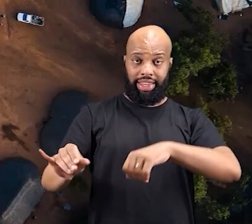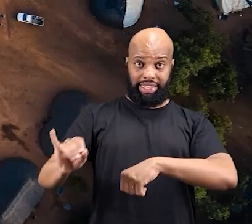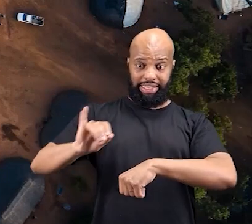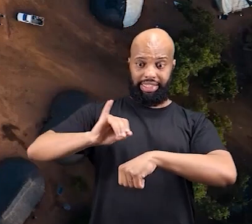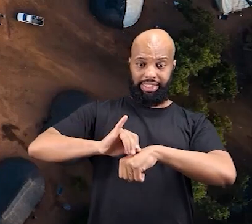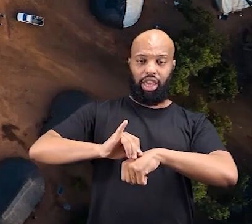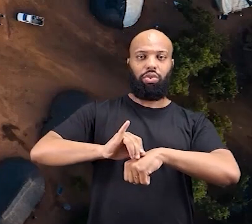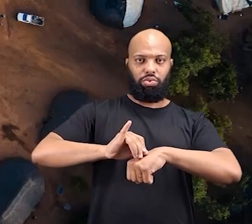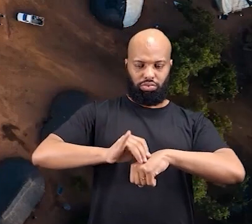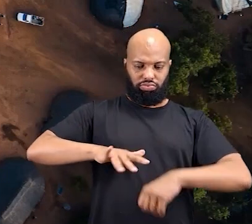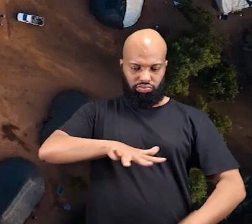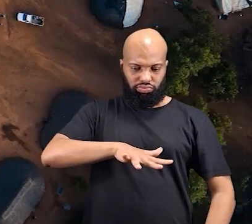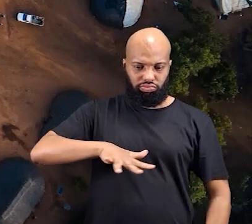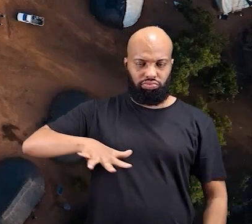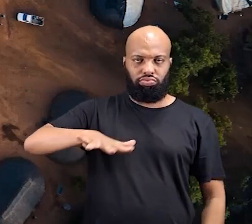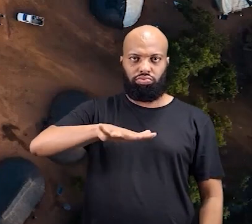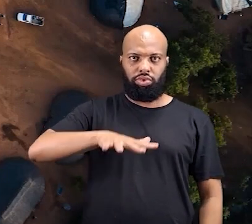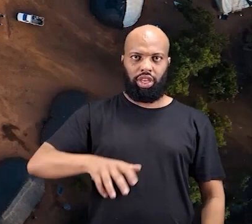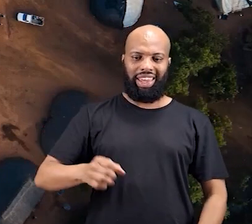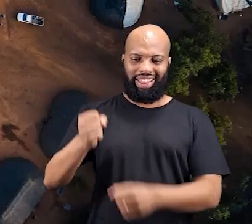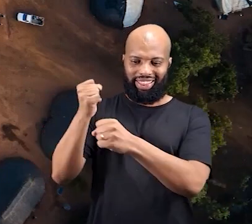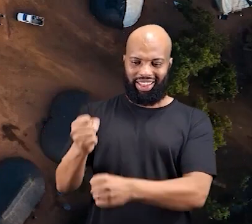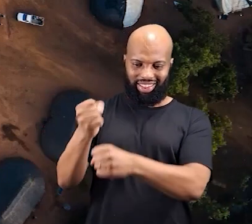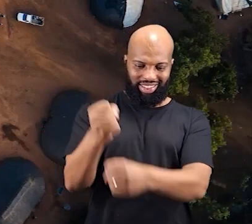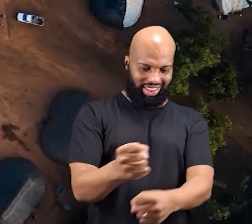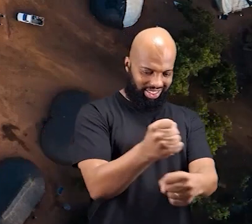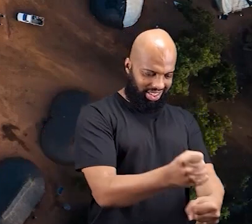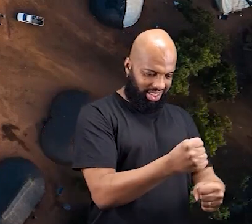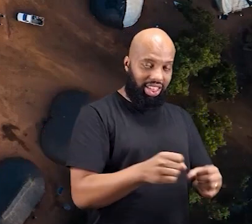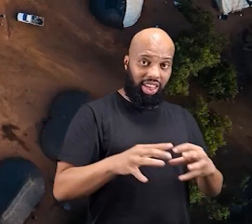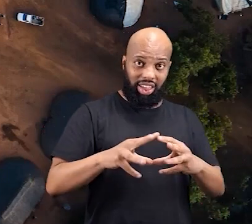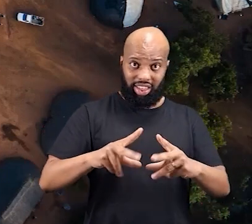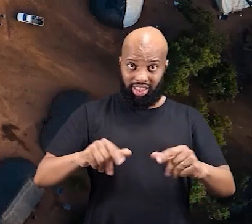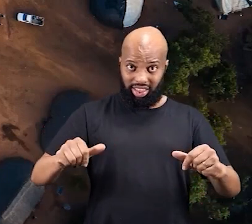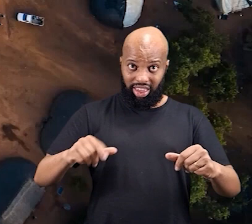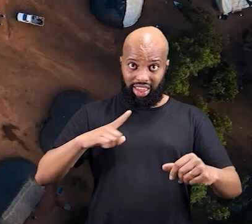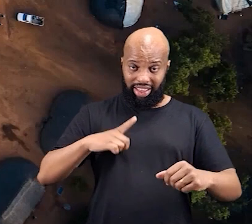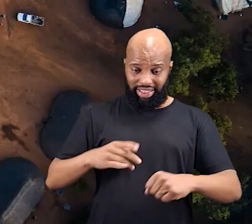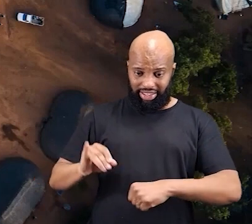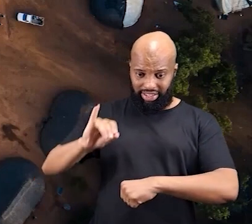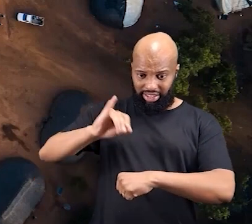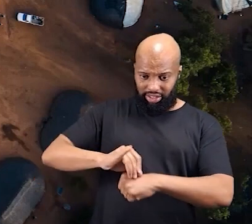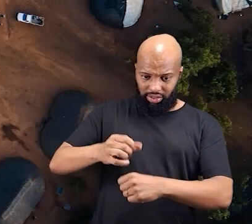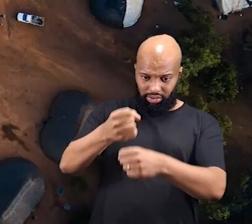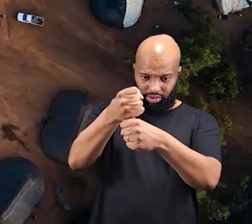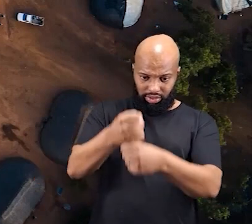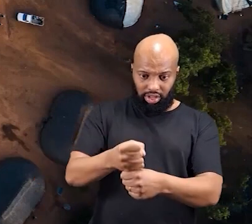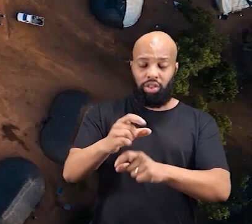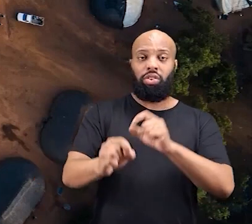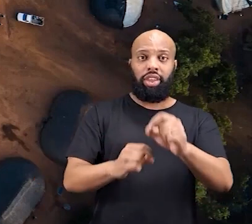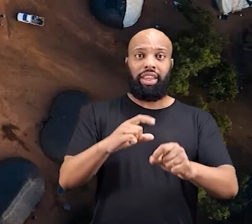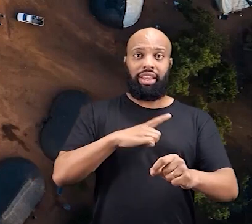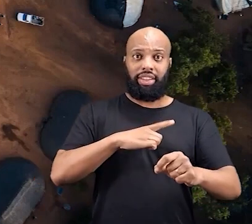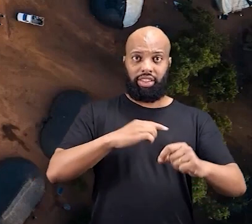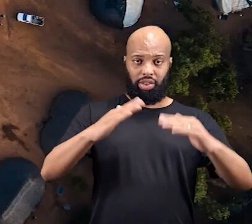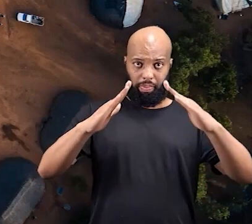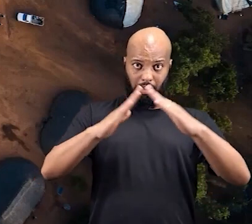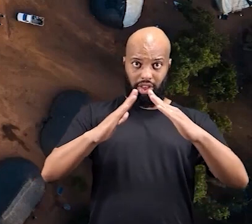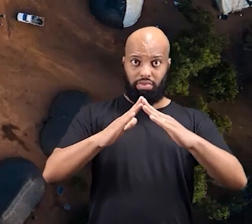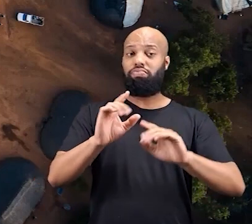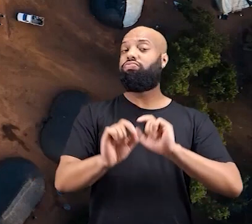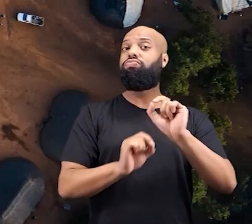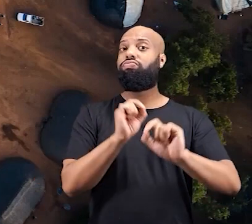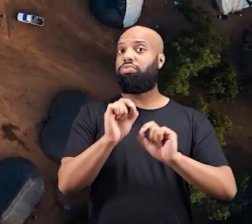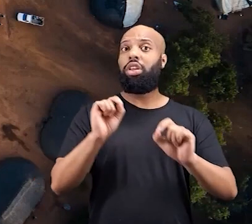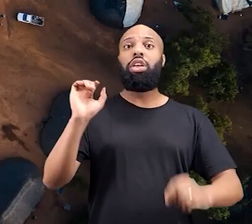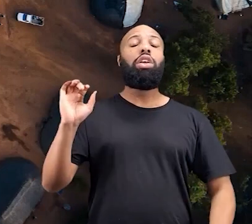O centro da aldeia é de terra abatida, né? E no centro da aldeia existe uma